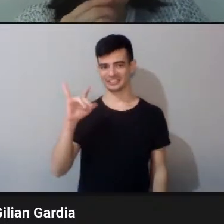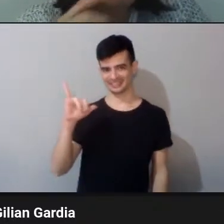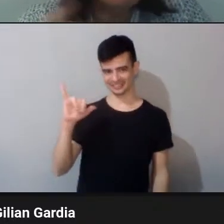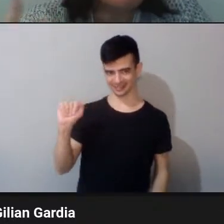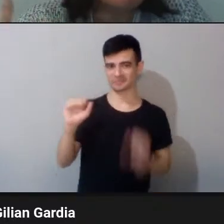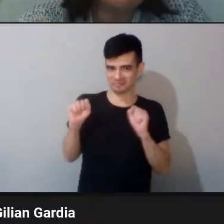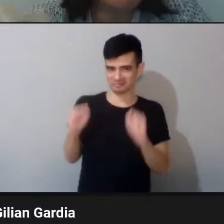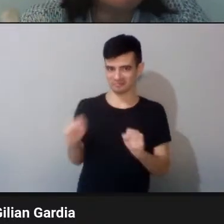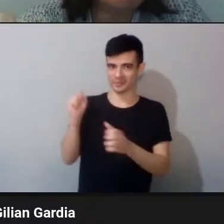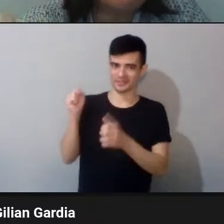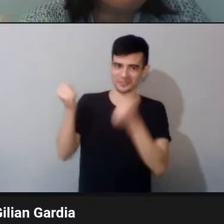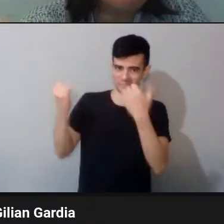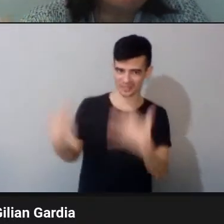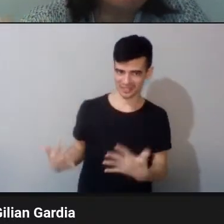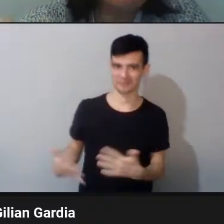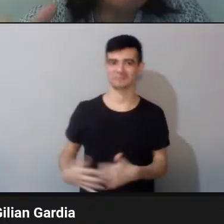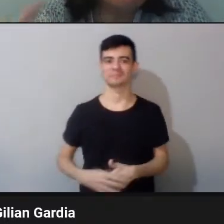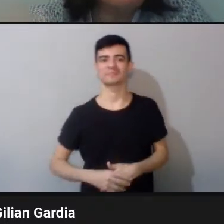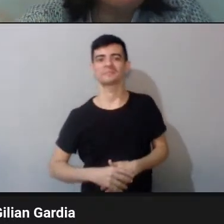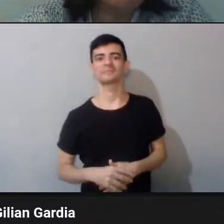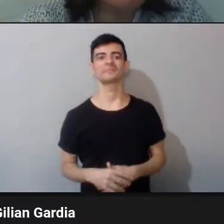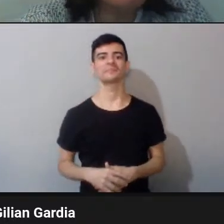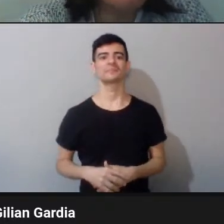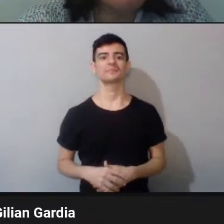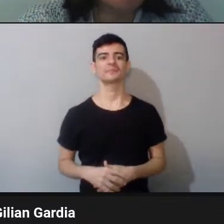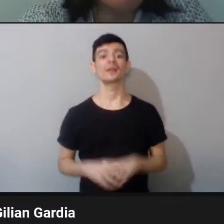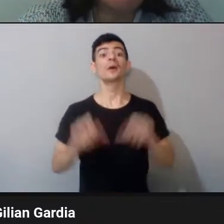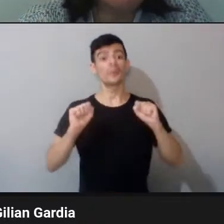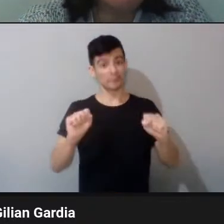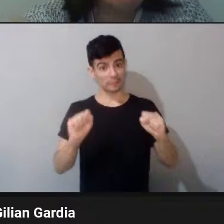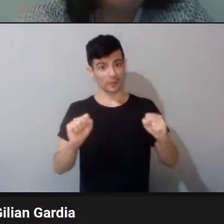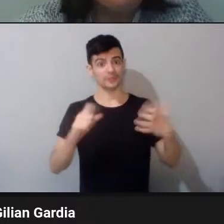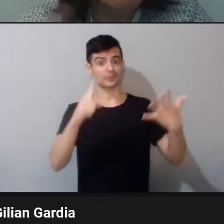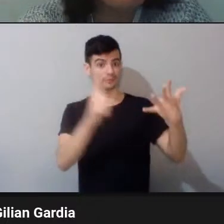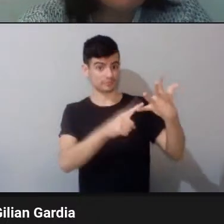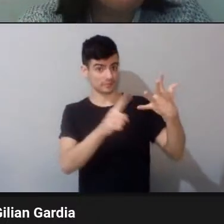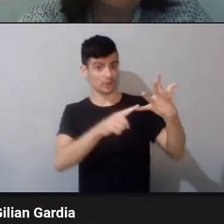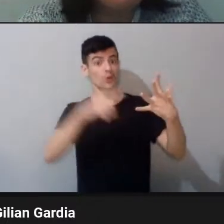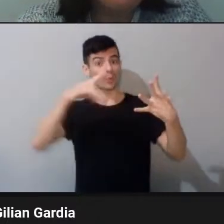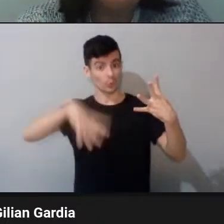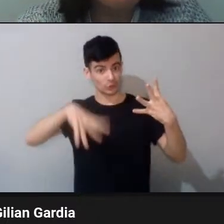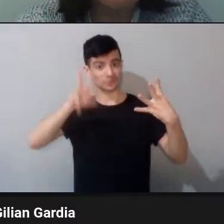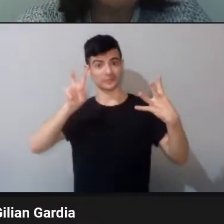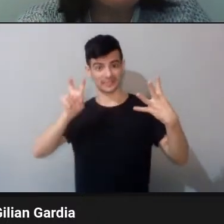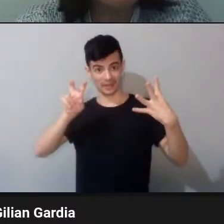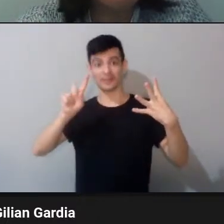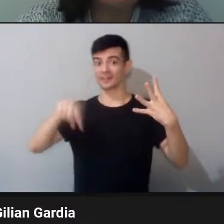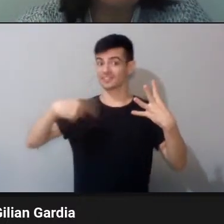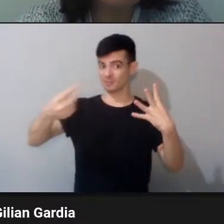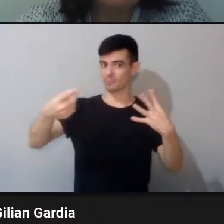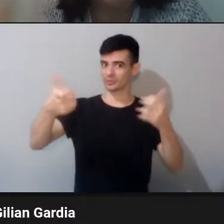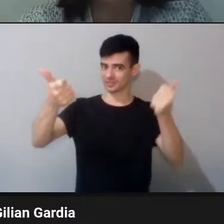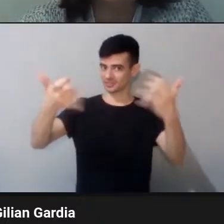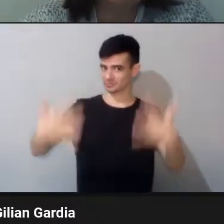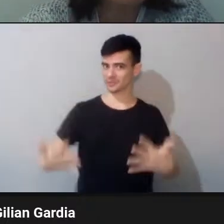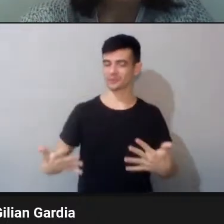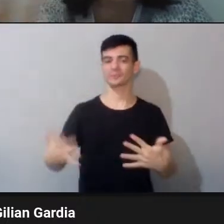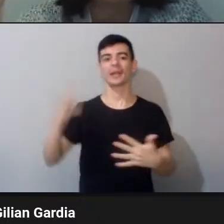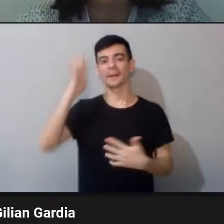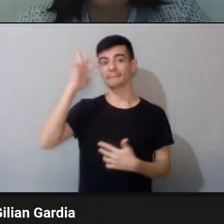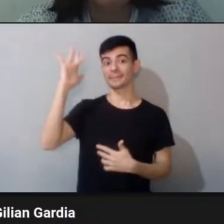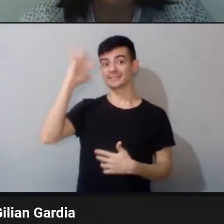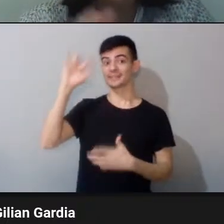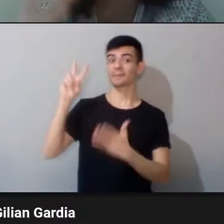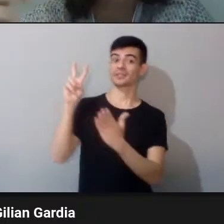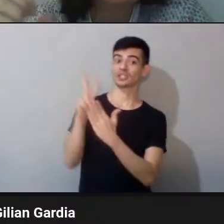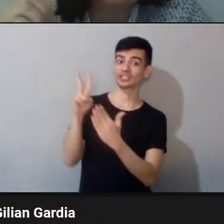Eu posso avançar para o que estava previsto para o último, daí depois a gente volta e pensamento indígena é isso assim também. A gente vai vendo como é que